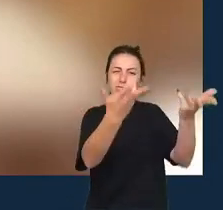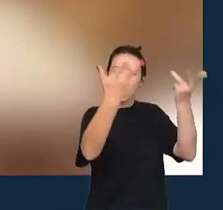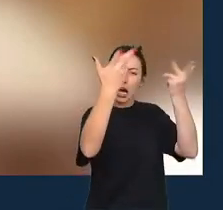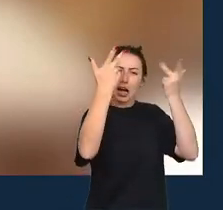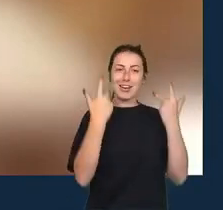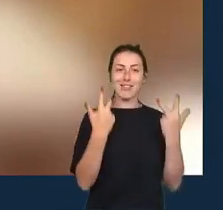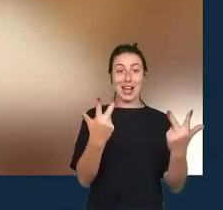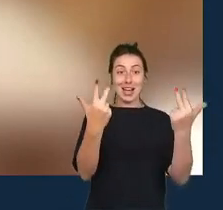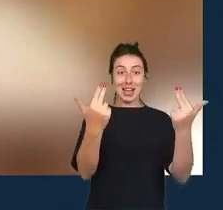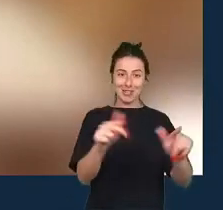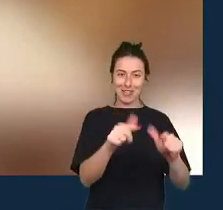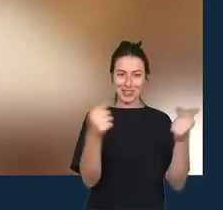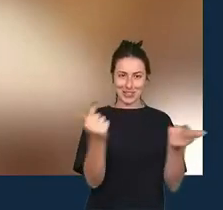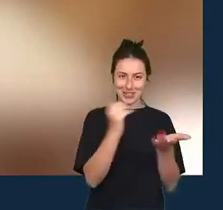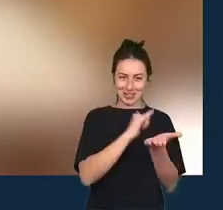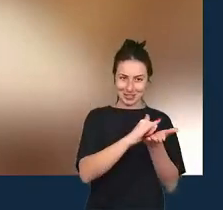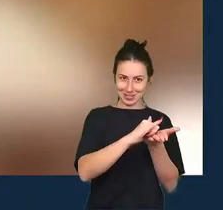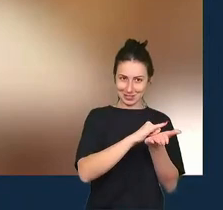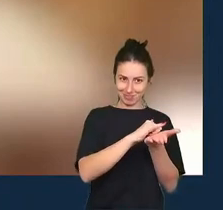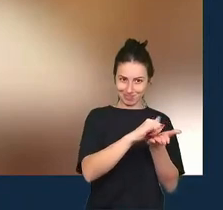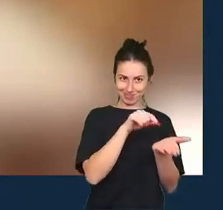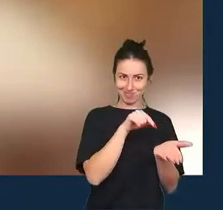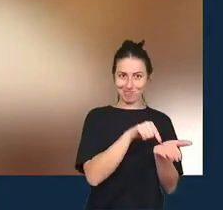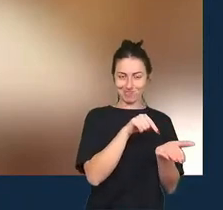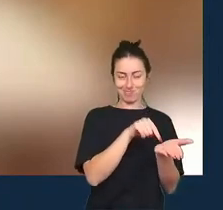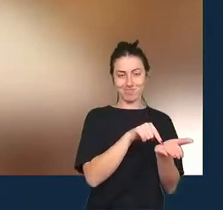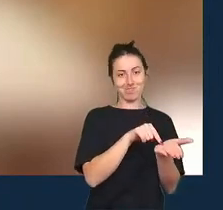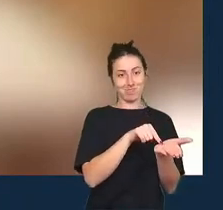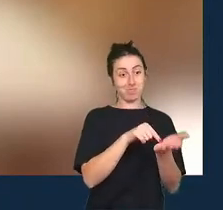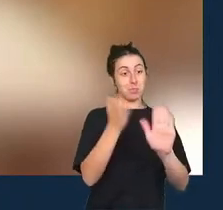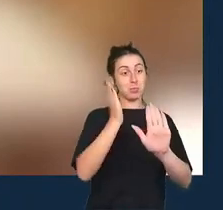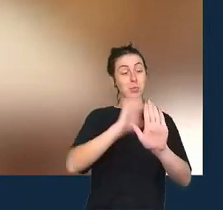um enorme esforço